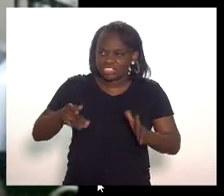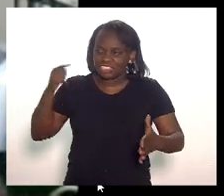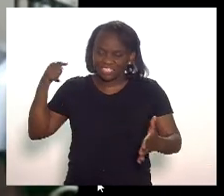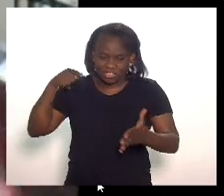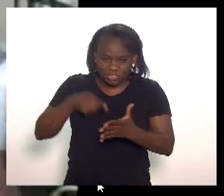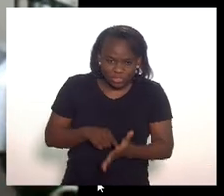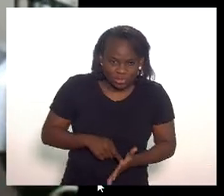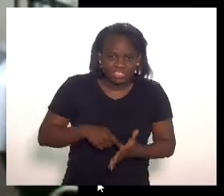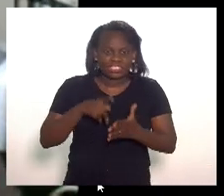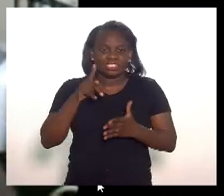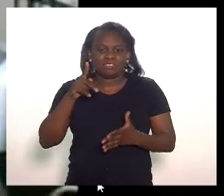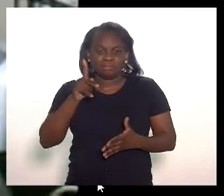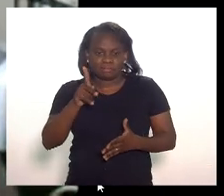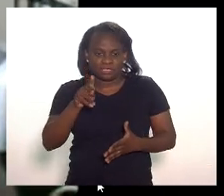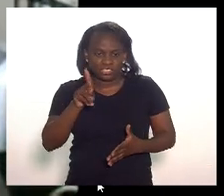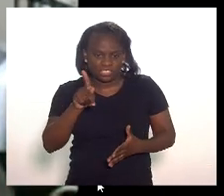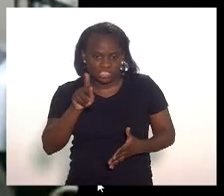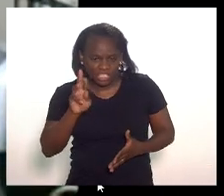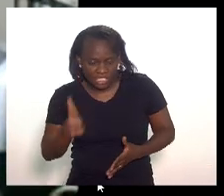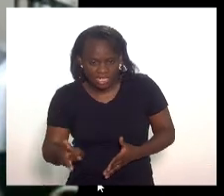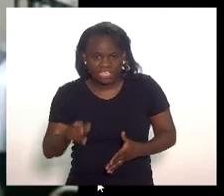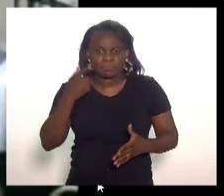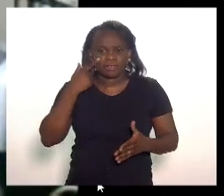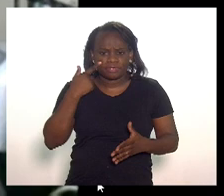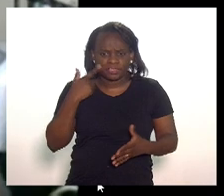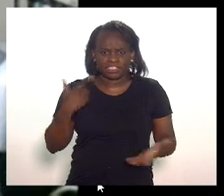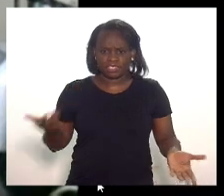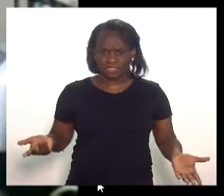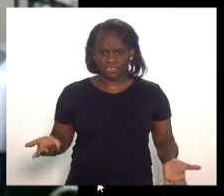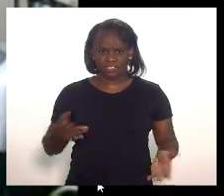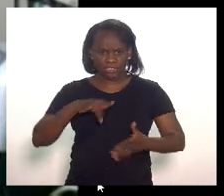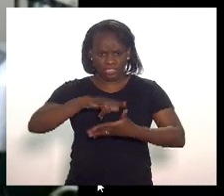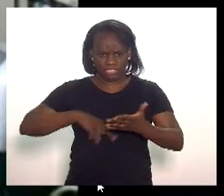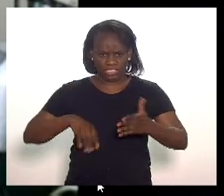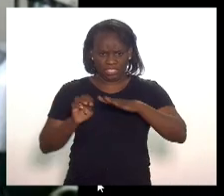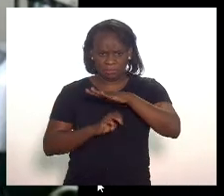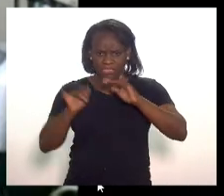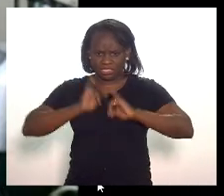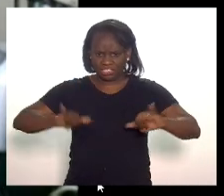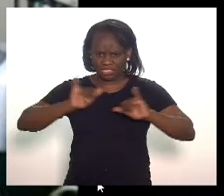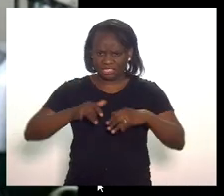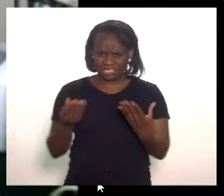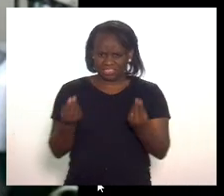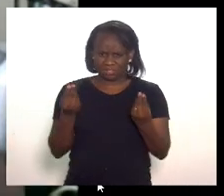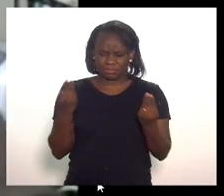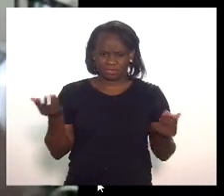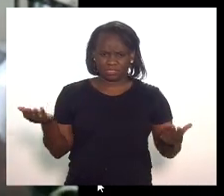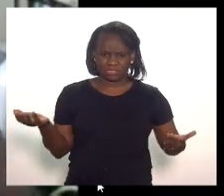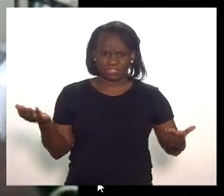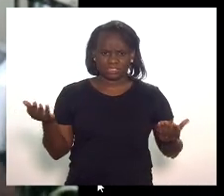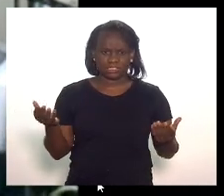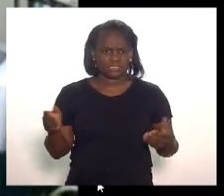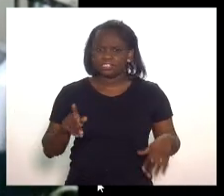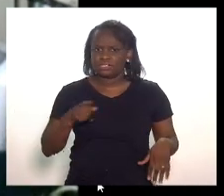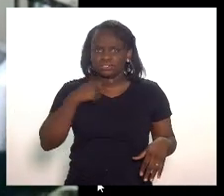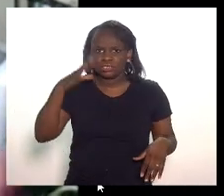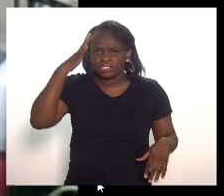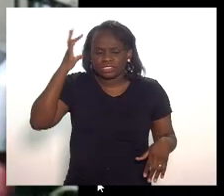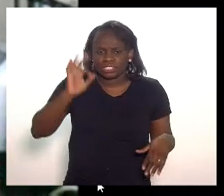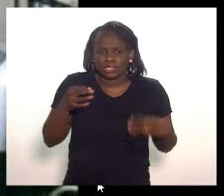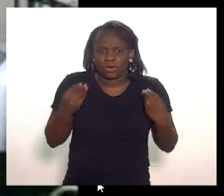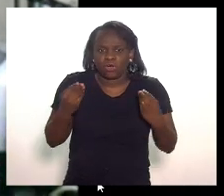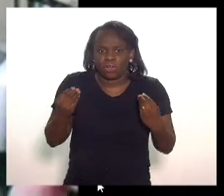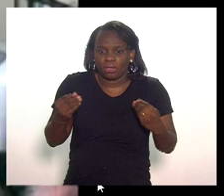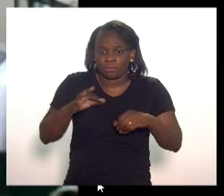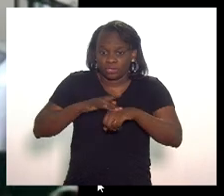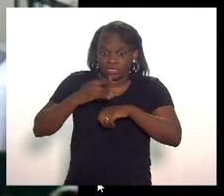procuradoria geral do estado pedindo que seja apurada a contratação dessa campanha a gente não consegue entender como é que pode